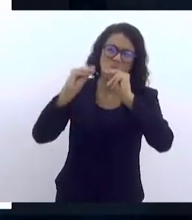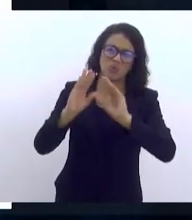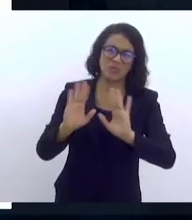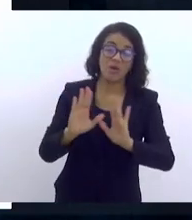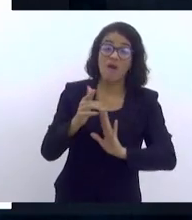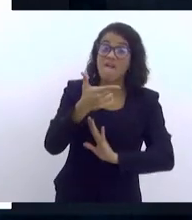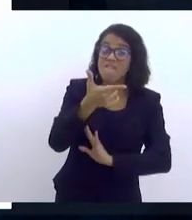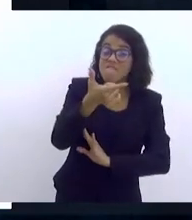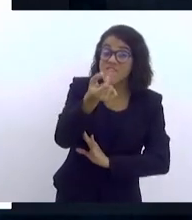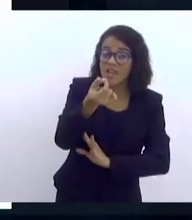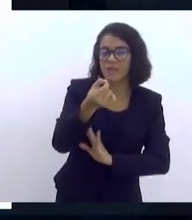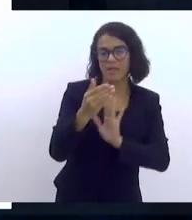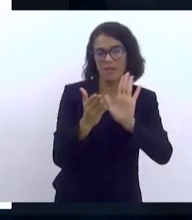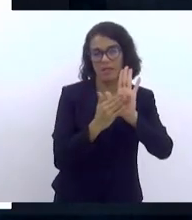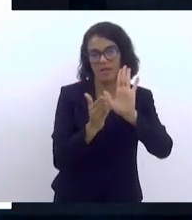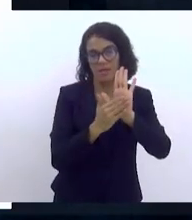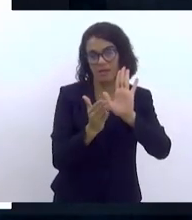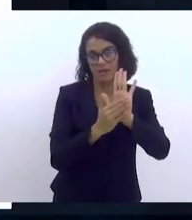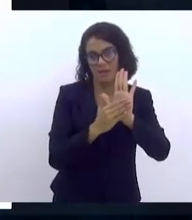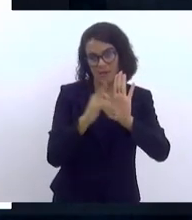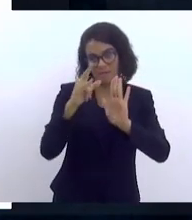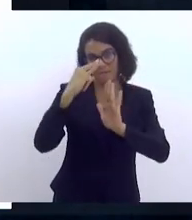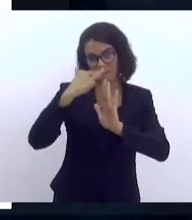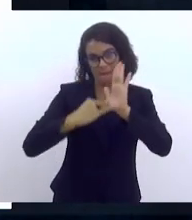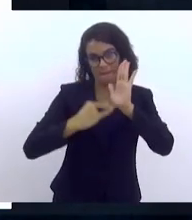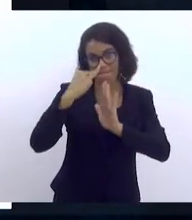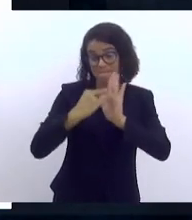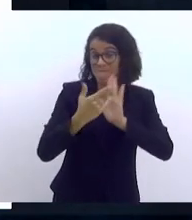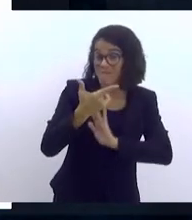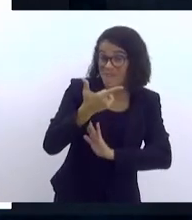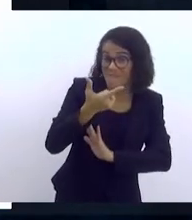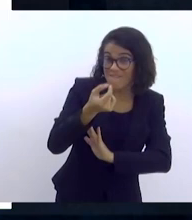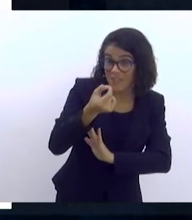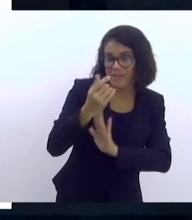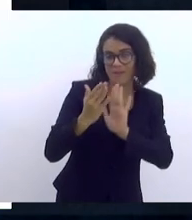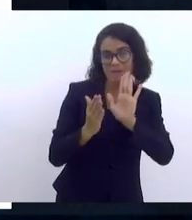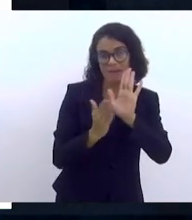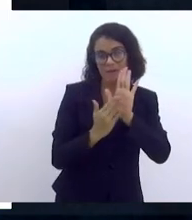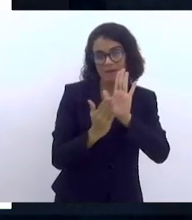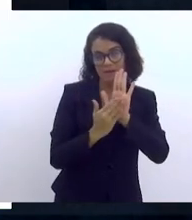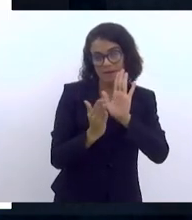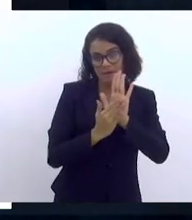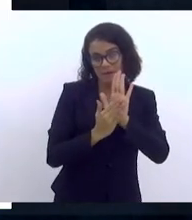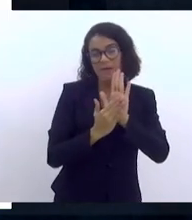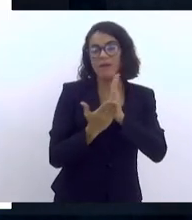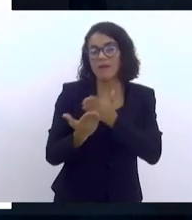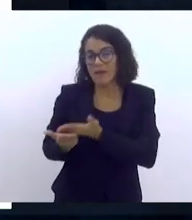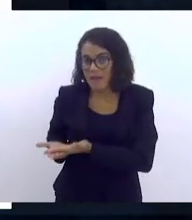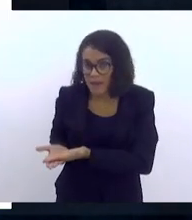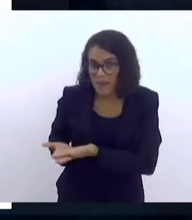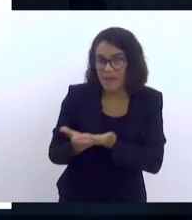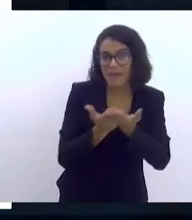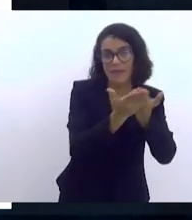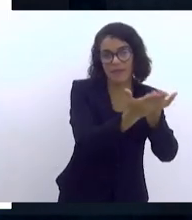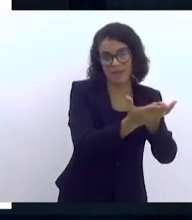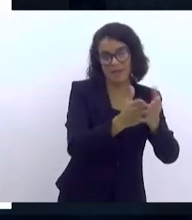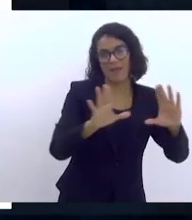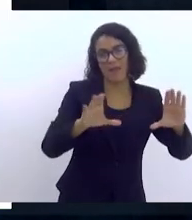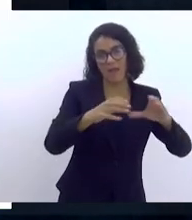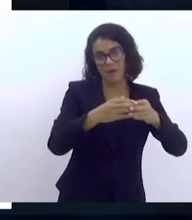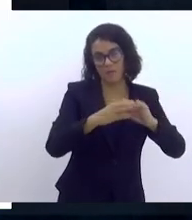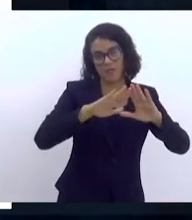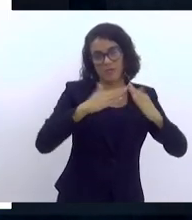20 propostas desse documento. São 20 propostas encaminhadas à comunidade